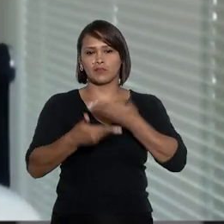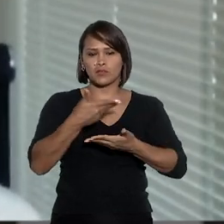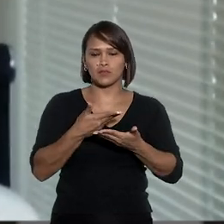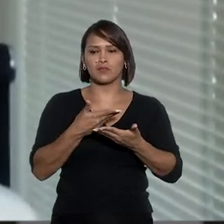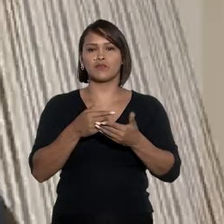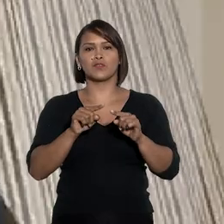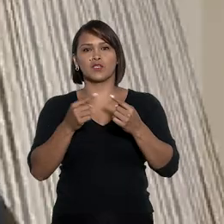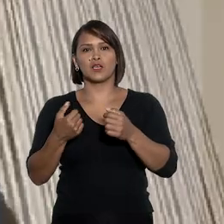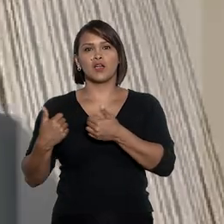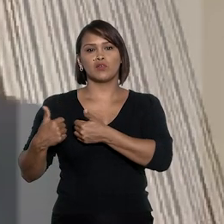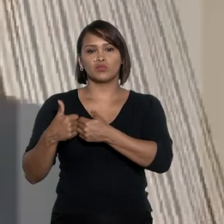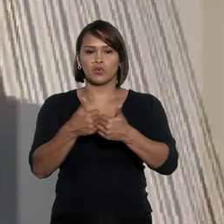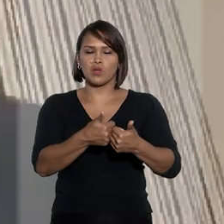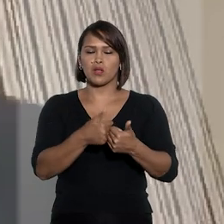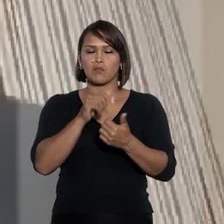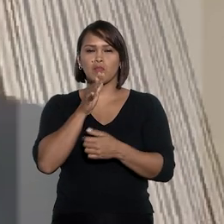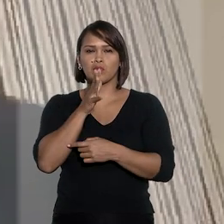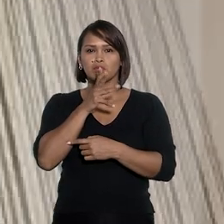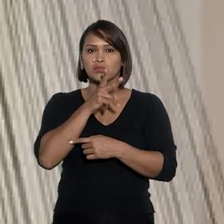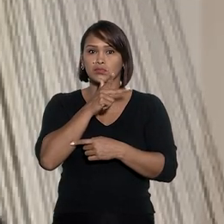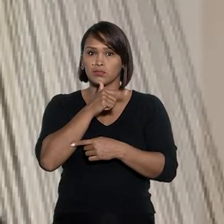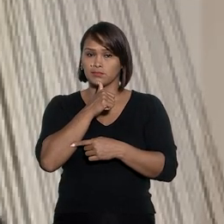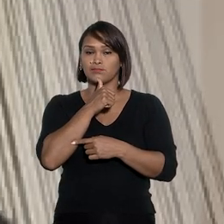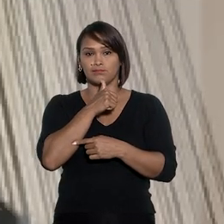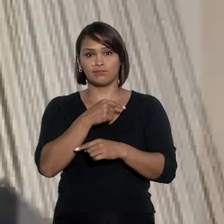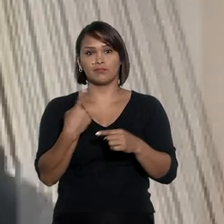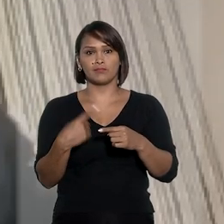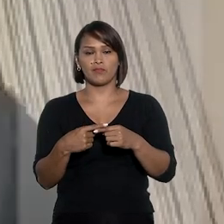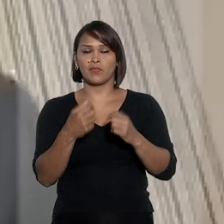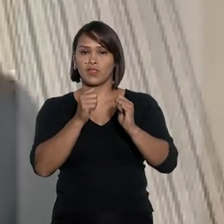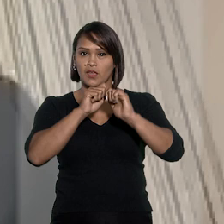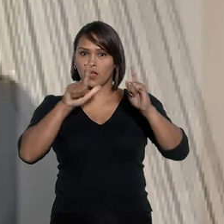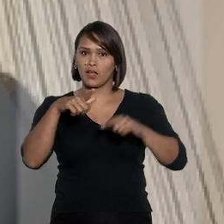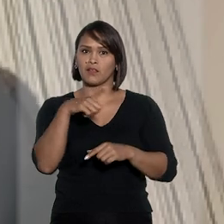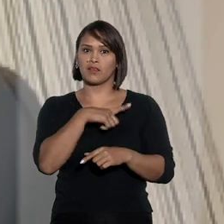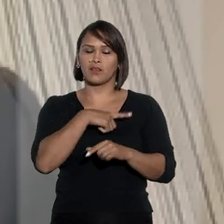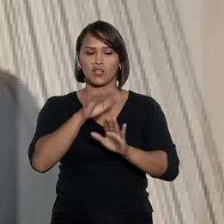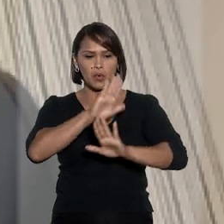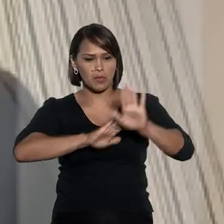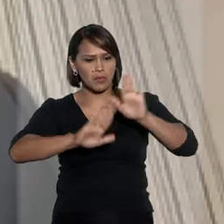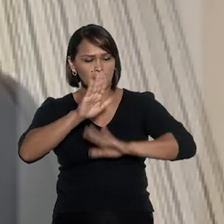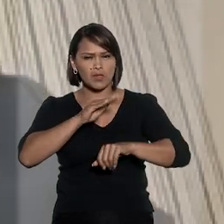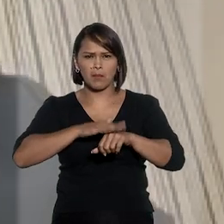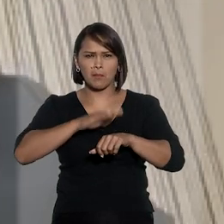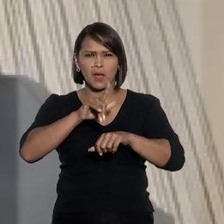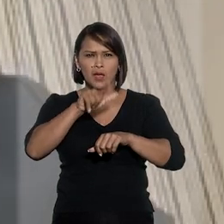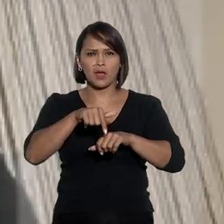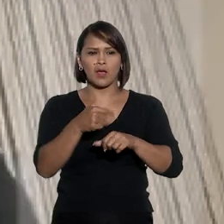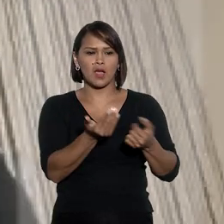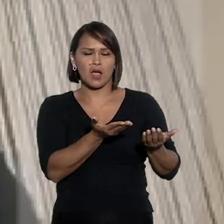envolvidos. O transporte de menor é evidente que exige um cuidado maior.